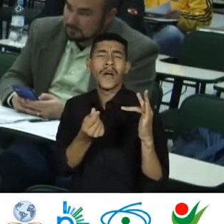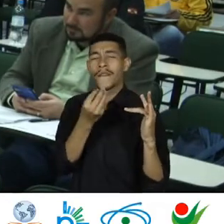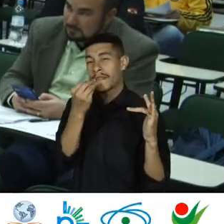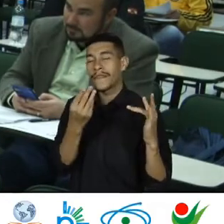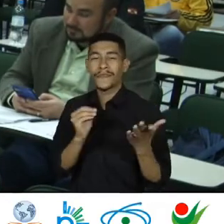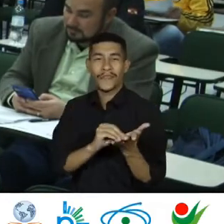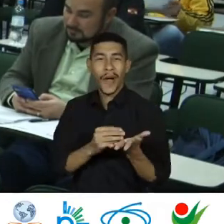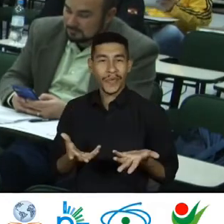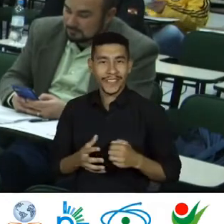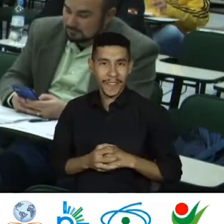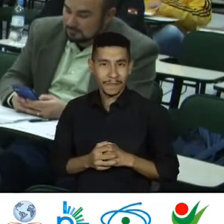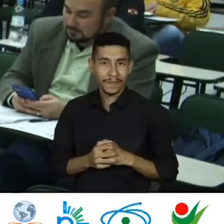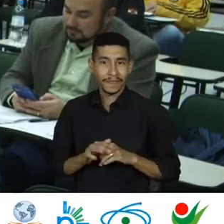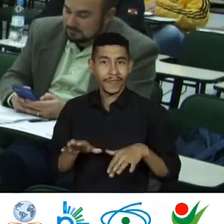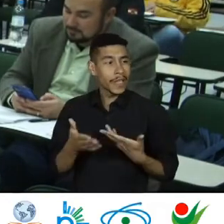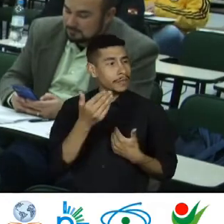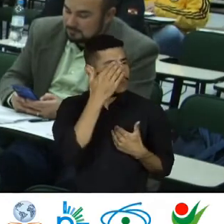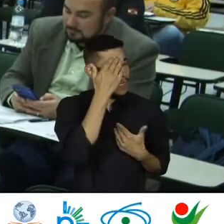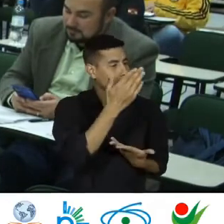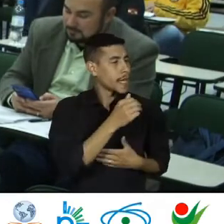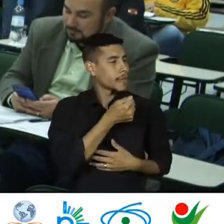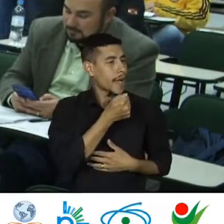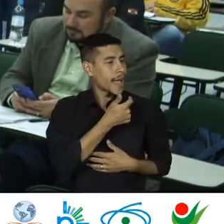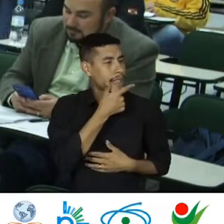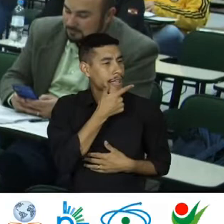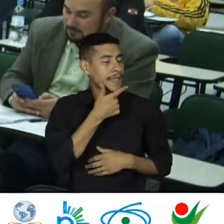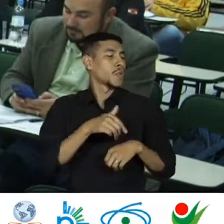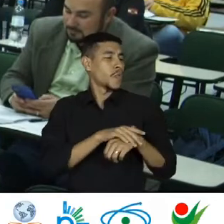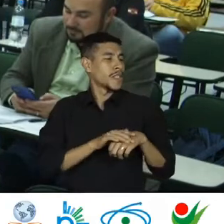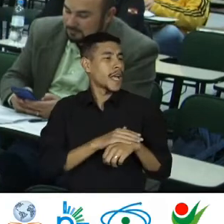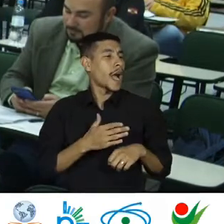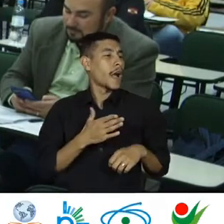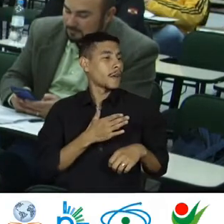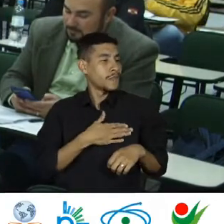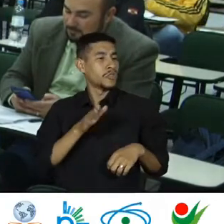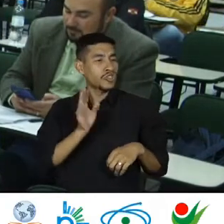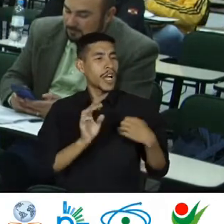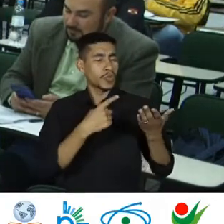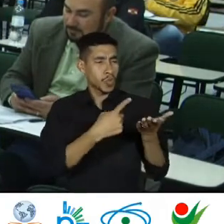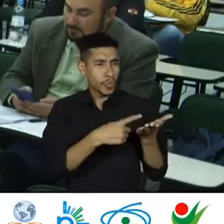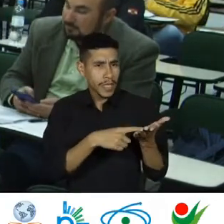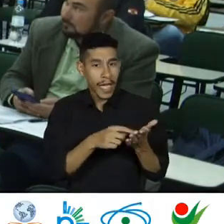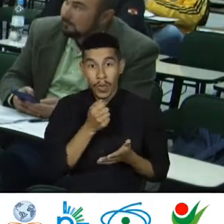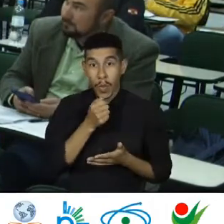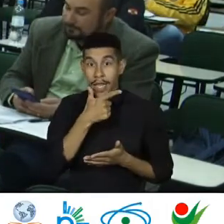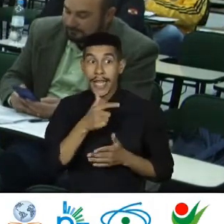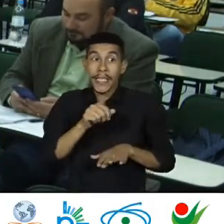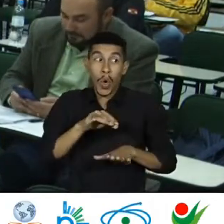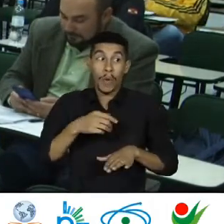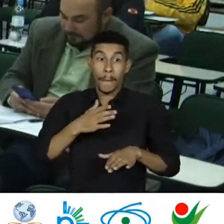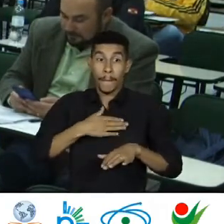Então depois Eu vou pedir para o Alex Agradecer ao Alex Por ter entrado em contato Também Por ter nos já conversado O Alex Que controle meu tempo